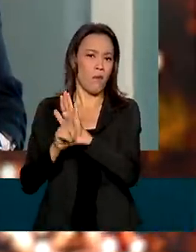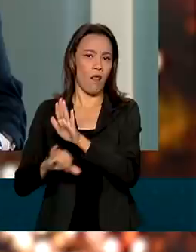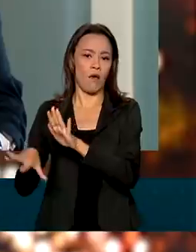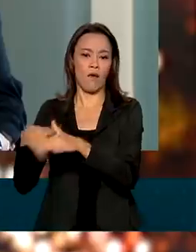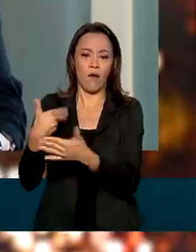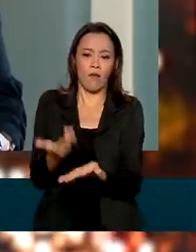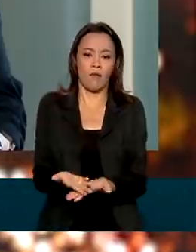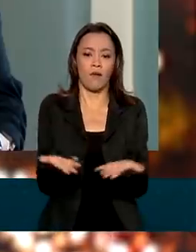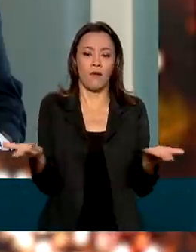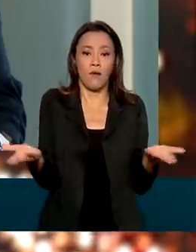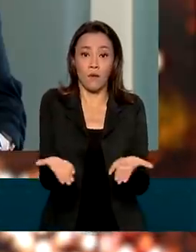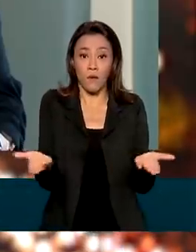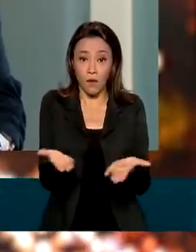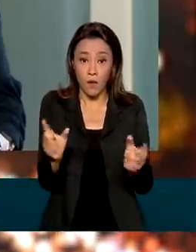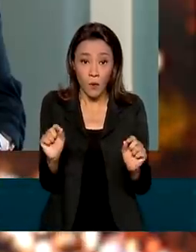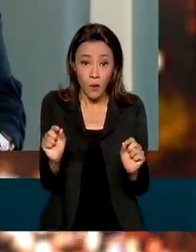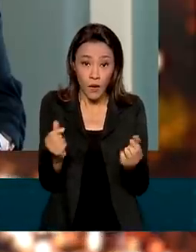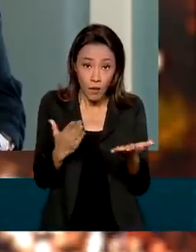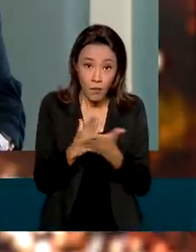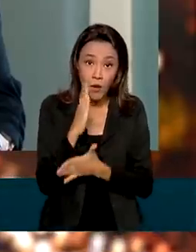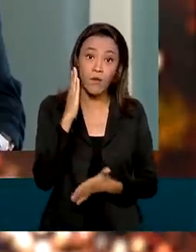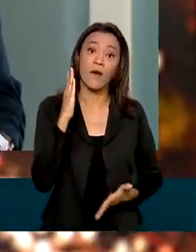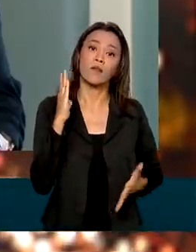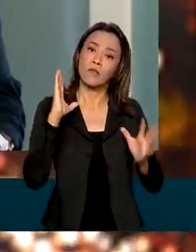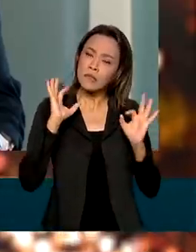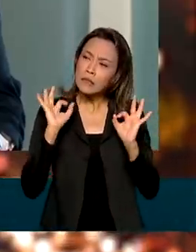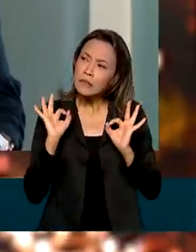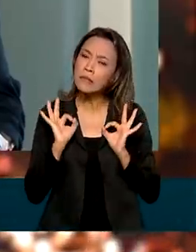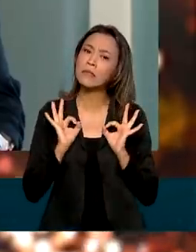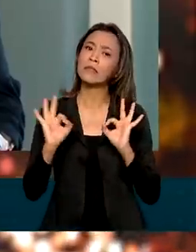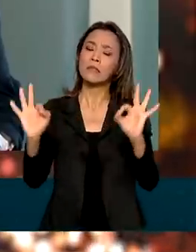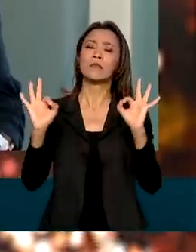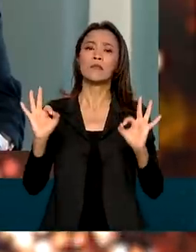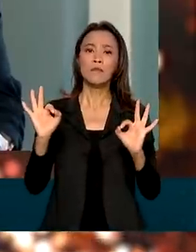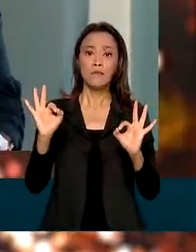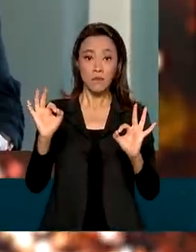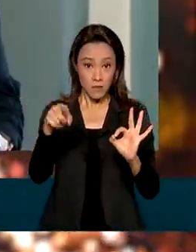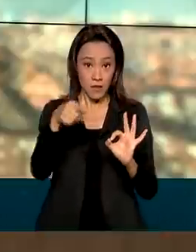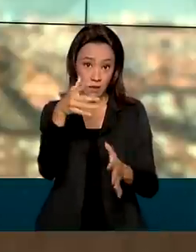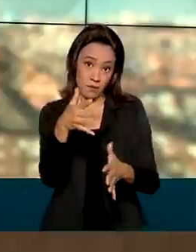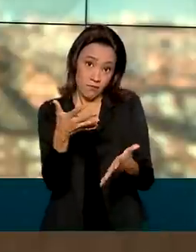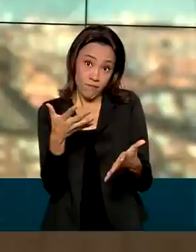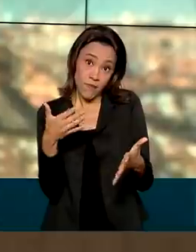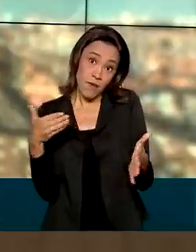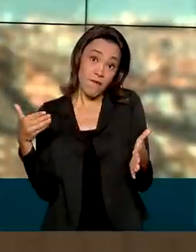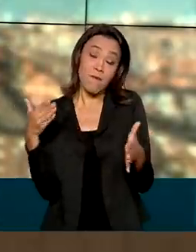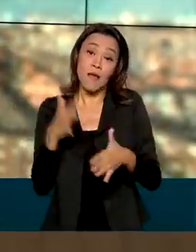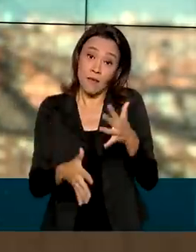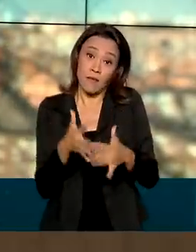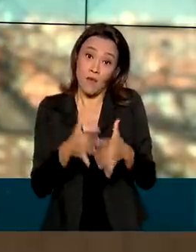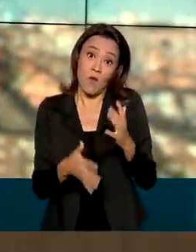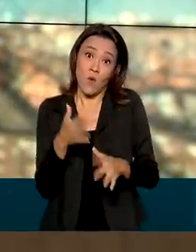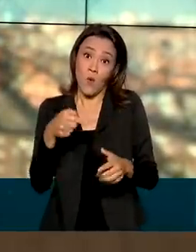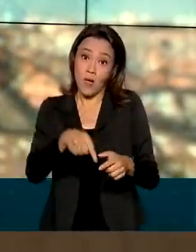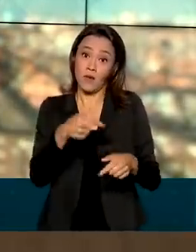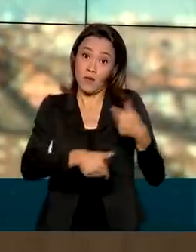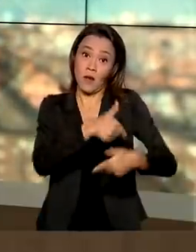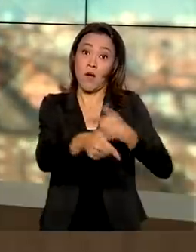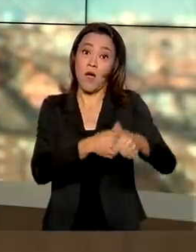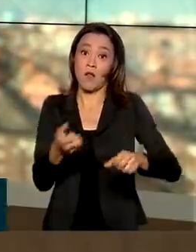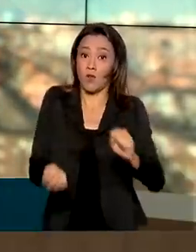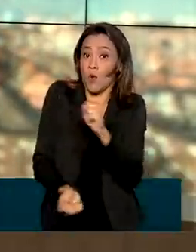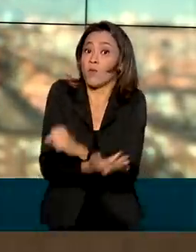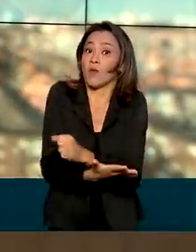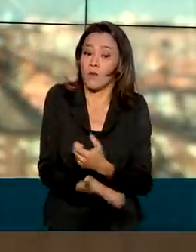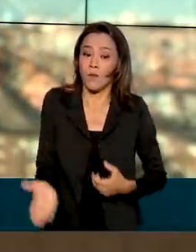agora, na minha visão aprovada, que realmente impediu o combate à corrupção. Outro papel importante da CGU são os